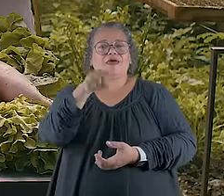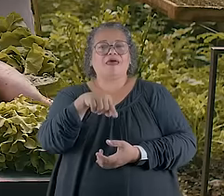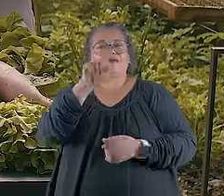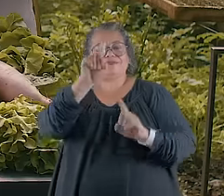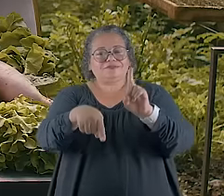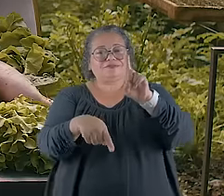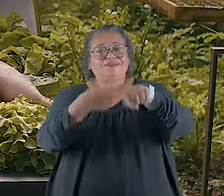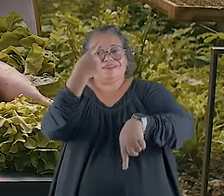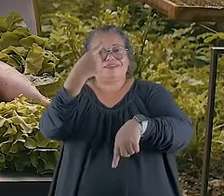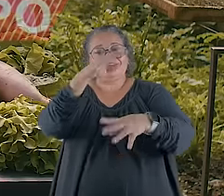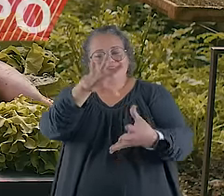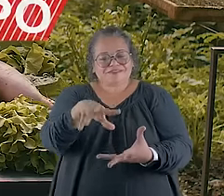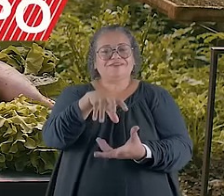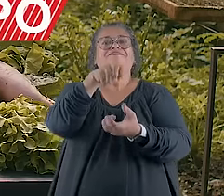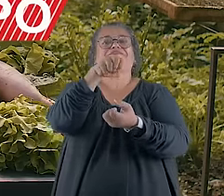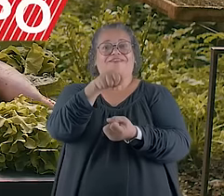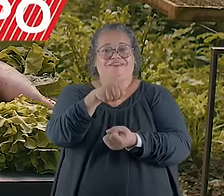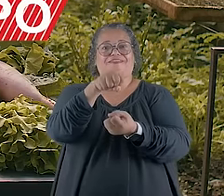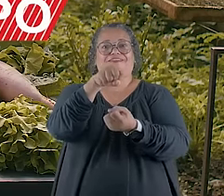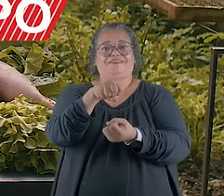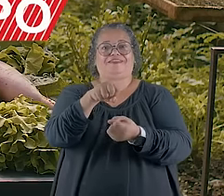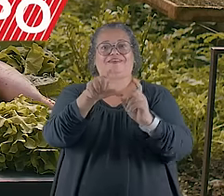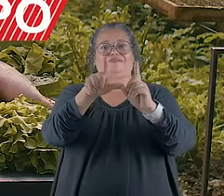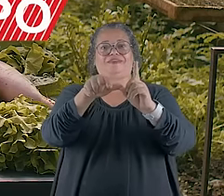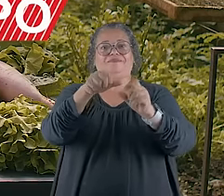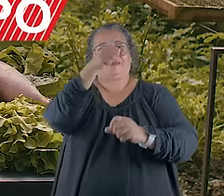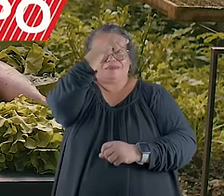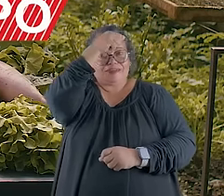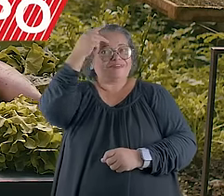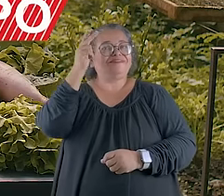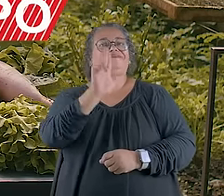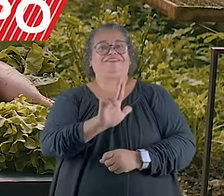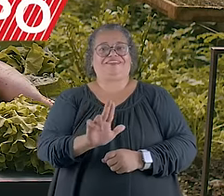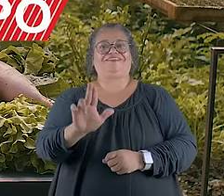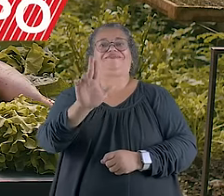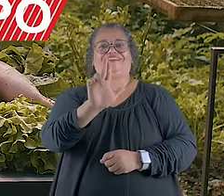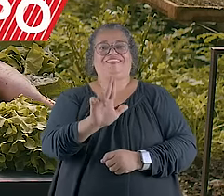Isso é crescer de forma sustentável. DEMAI e Prefeitura de Uberlândia. Uberlândia. e Uberlândia. Legenda